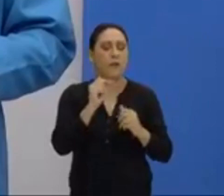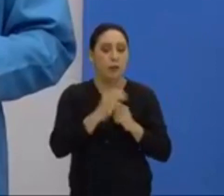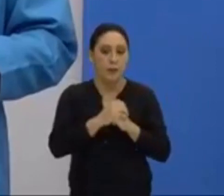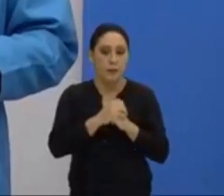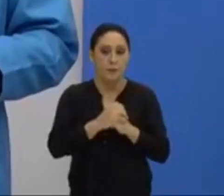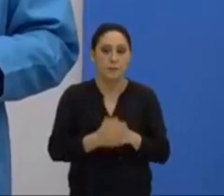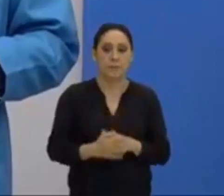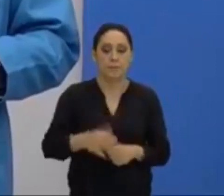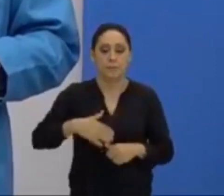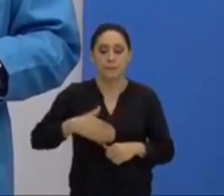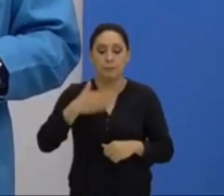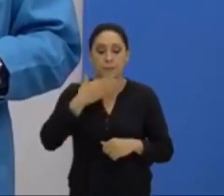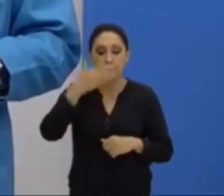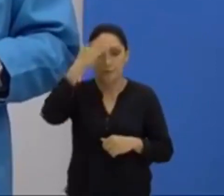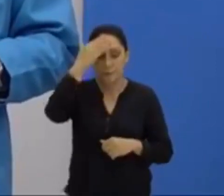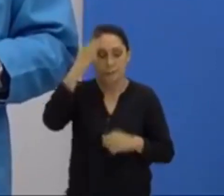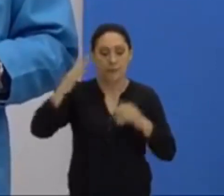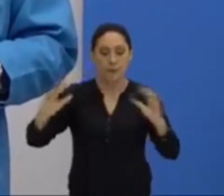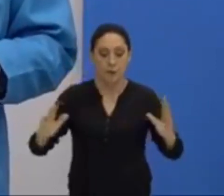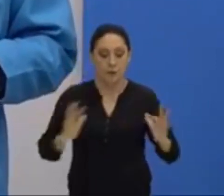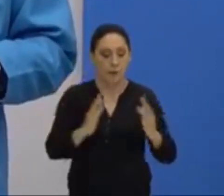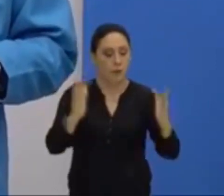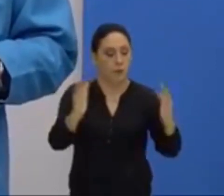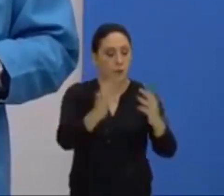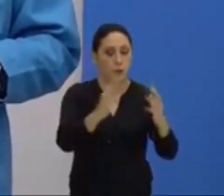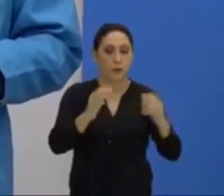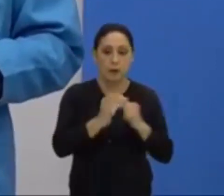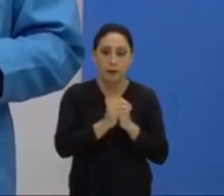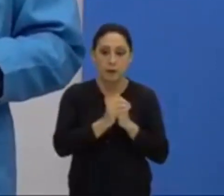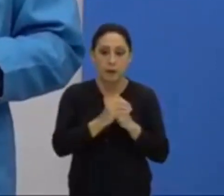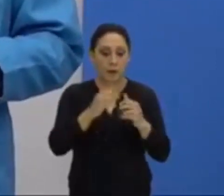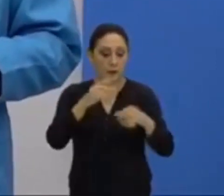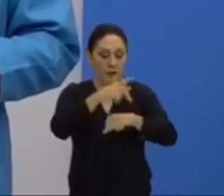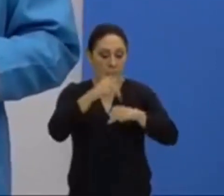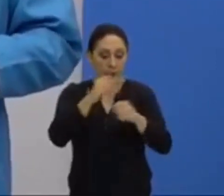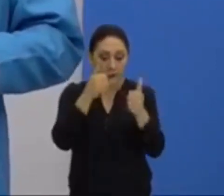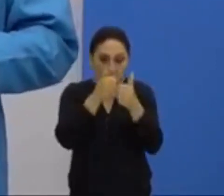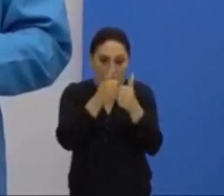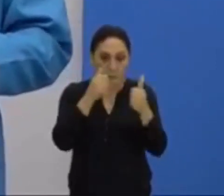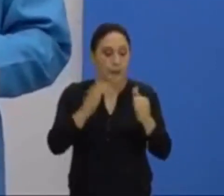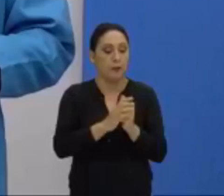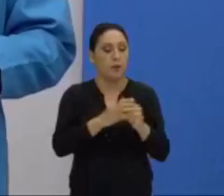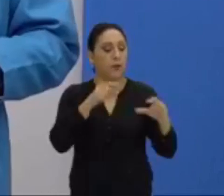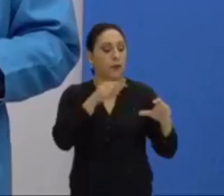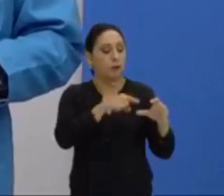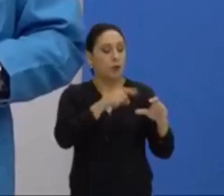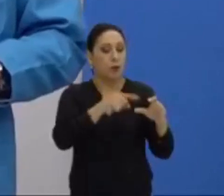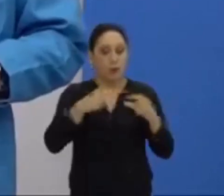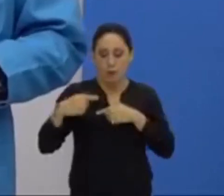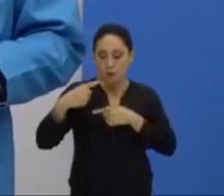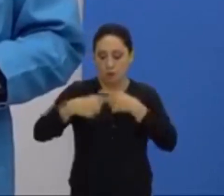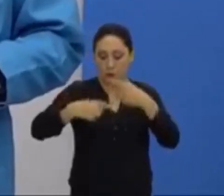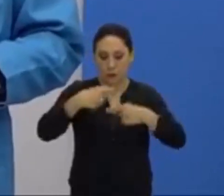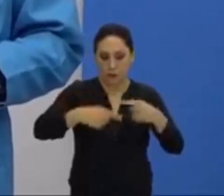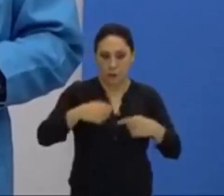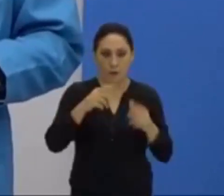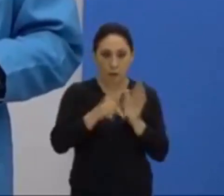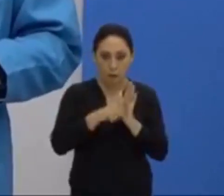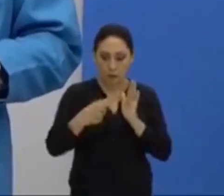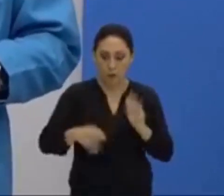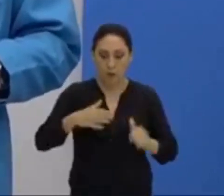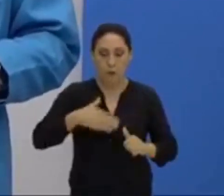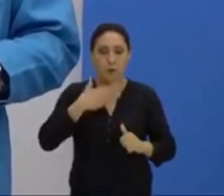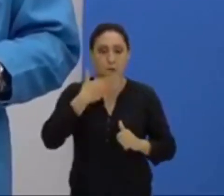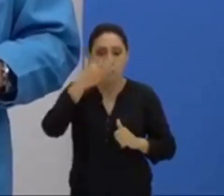Árabes de países vizinhos ao território da Palestina. Os descendentes dos árabes